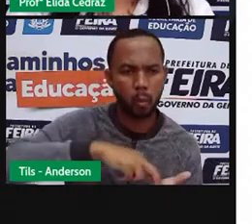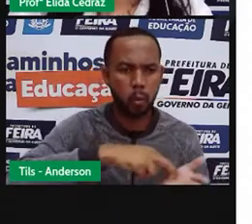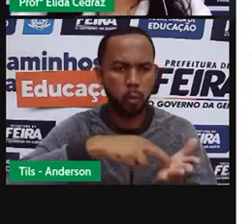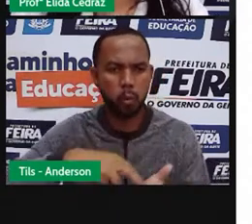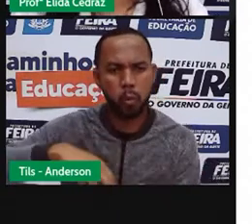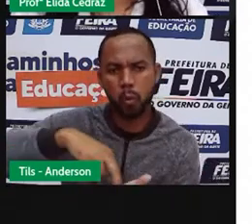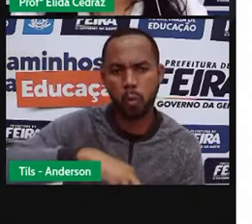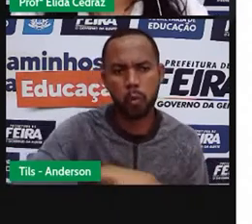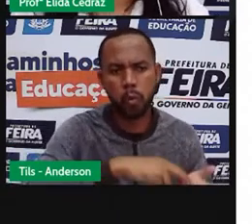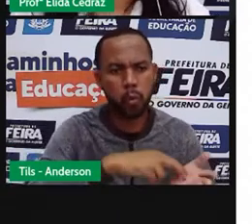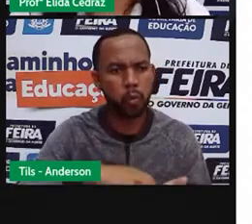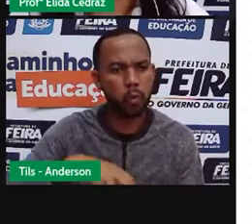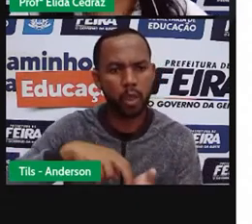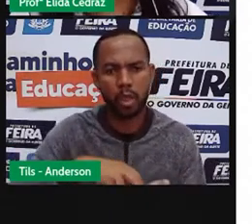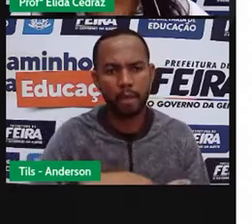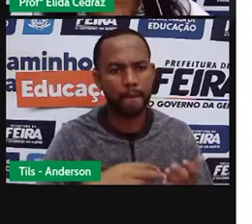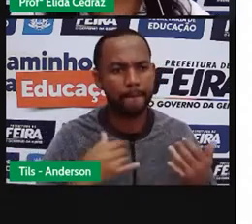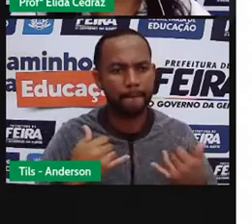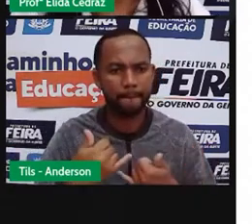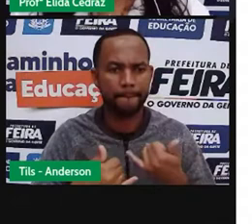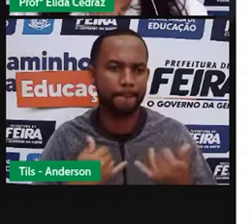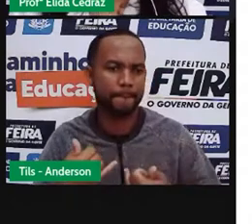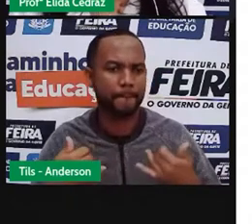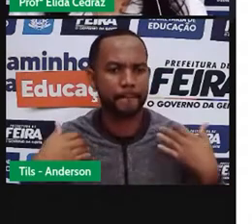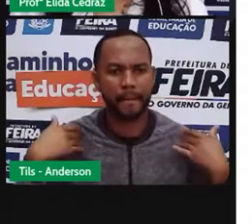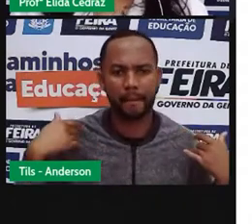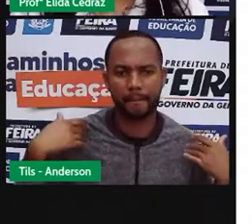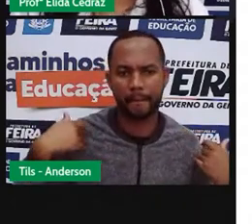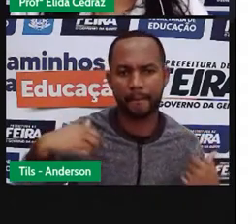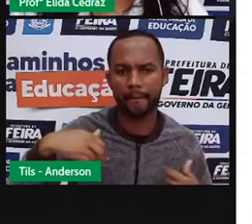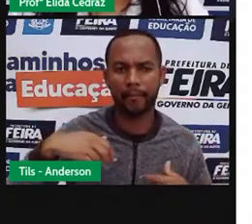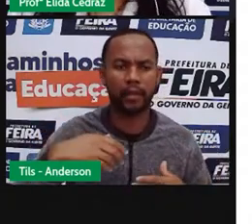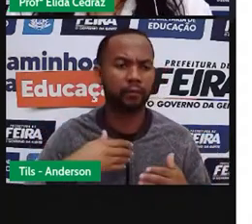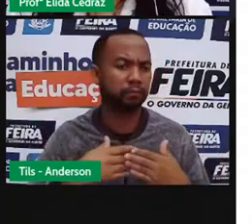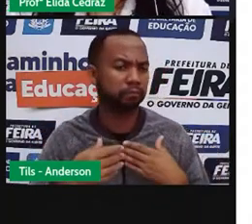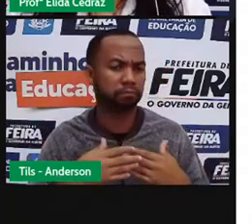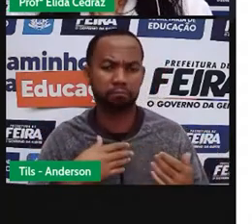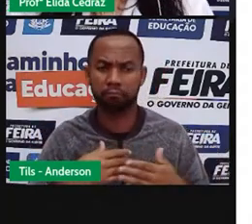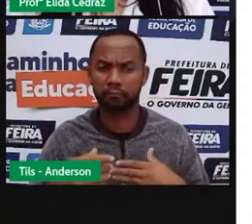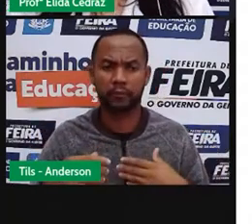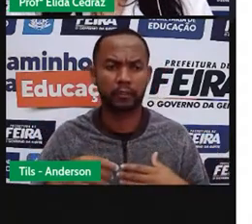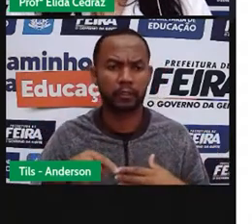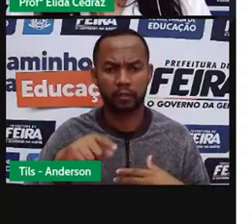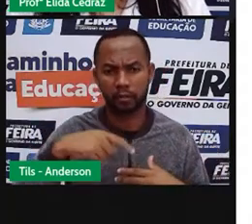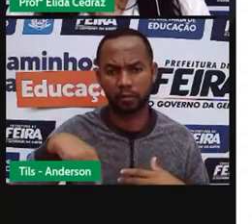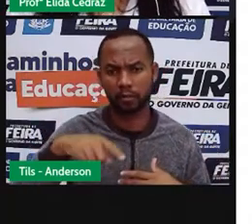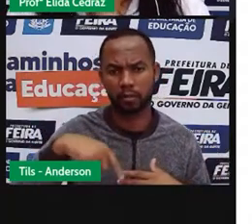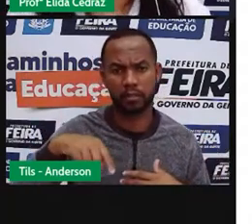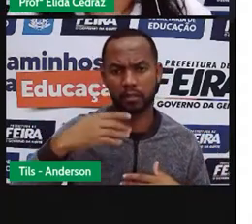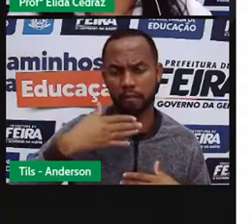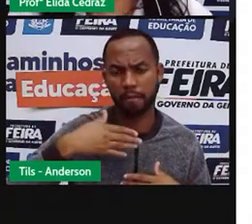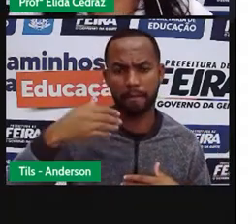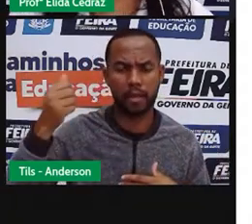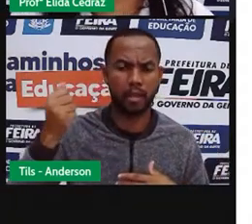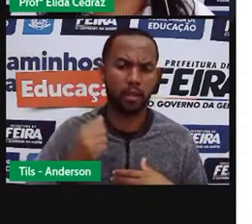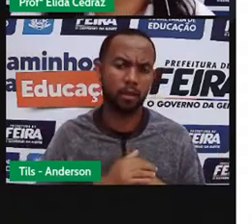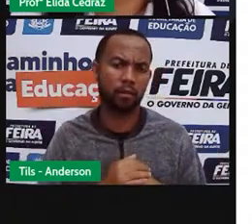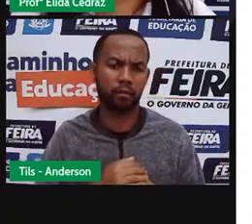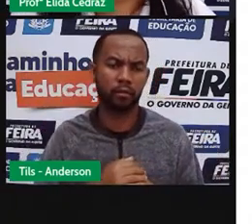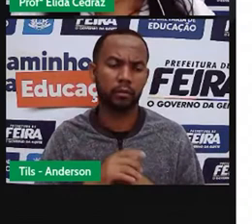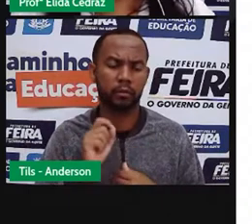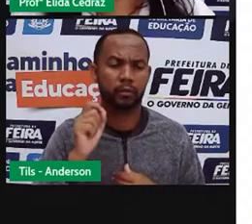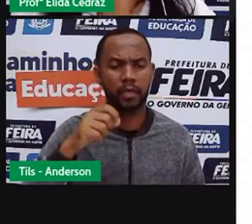fazer um passeio, uma caminhada. São atividades que nós preferimos fazer